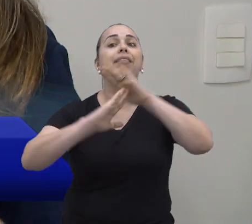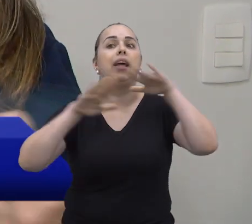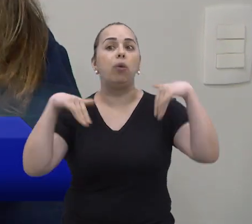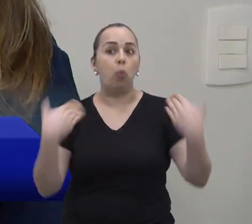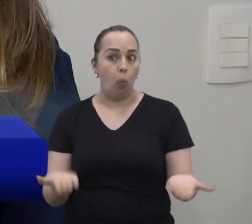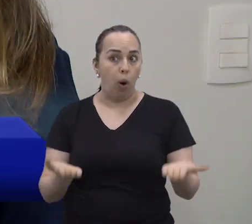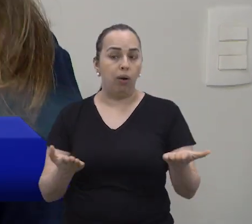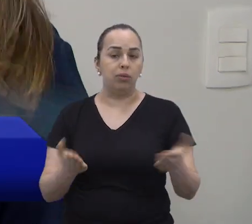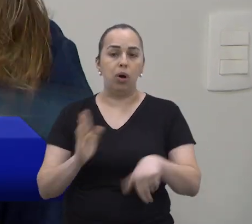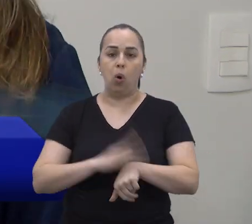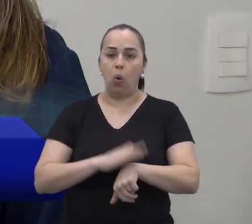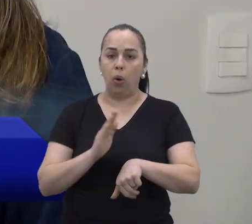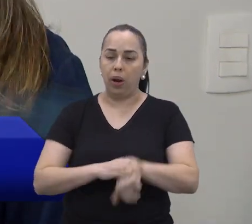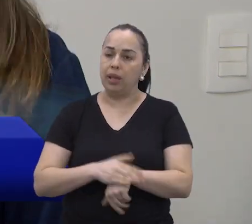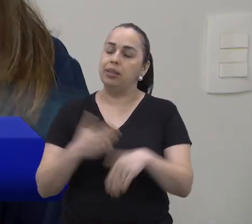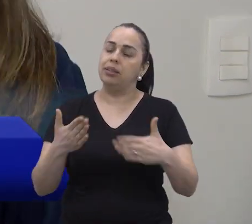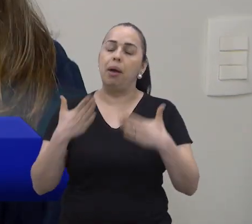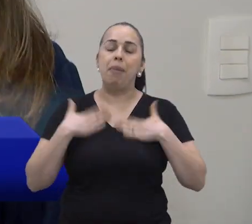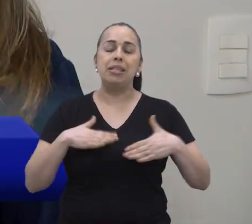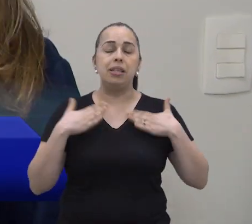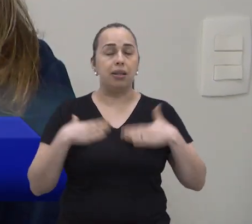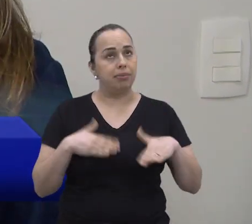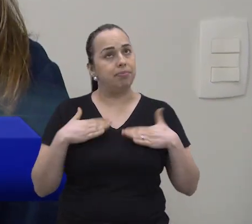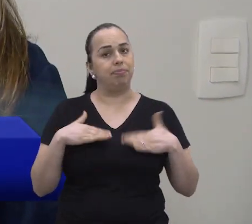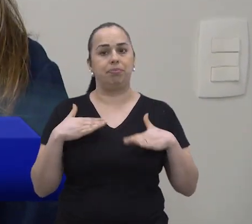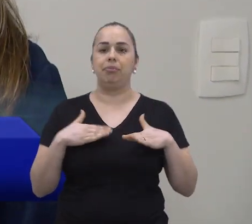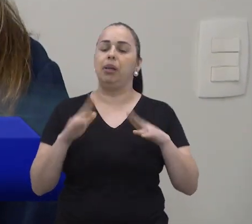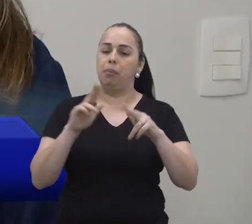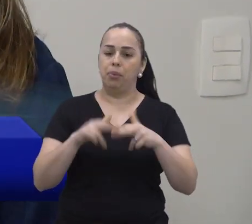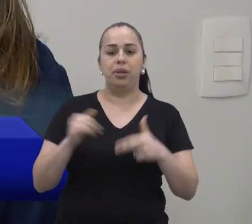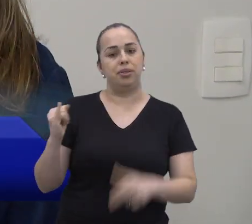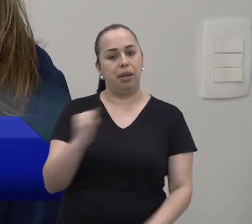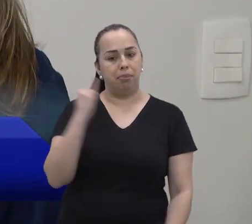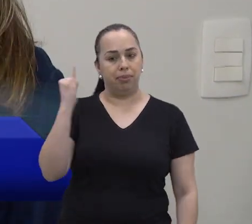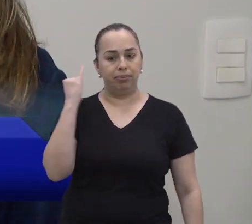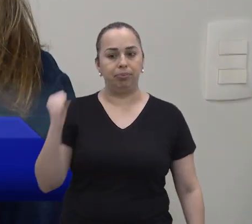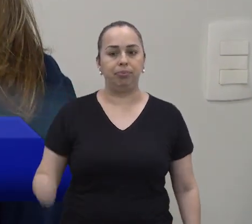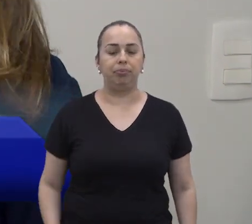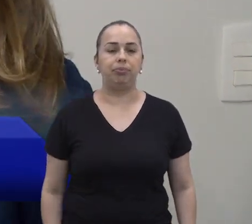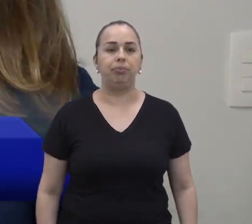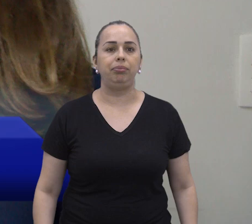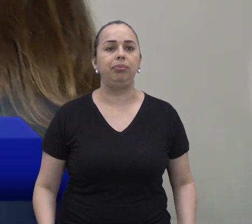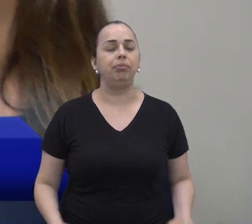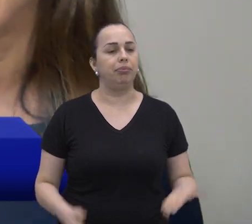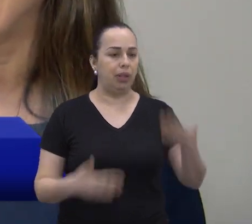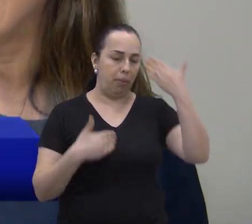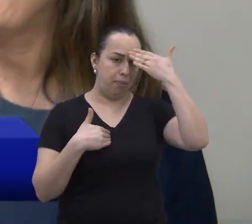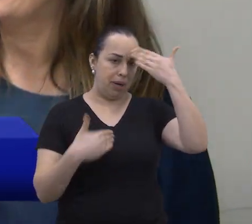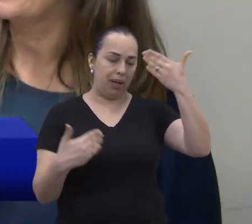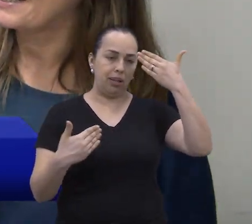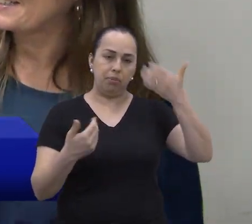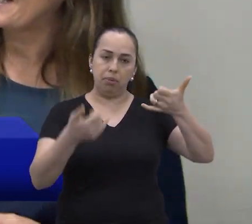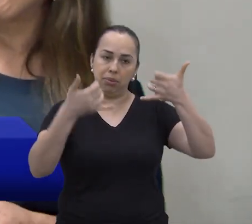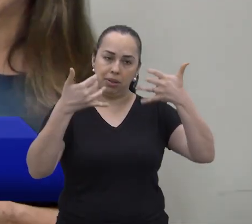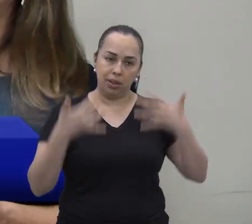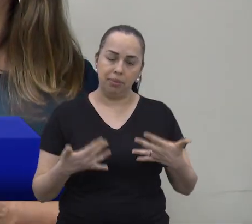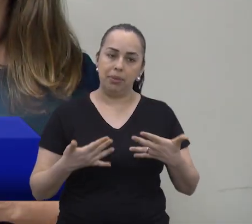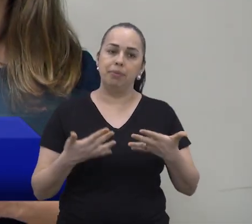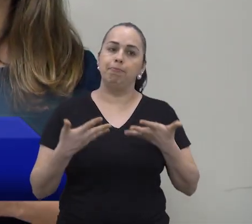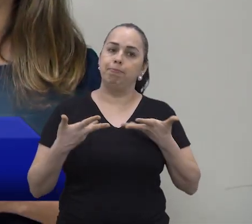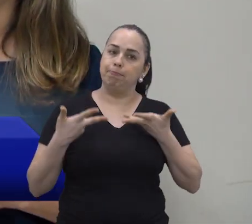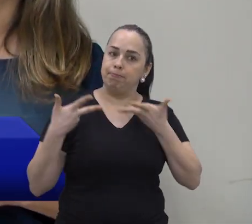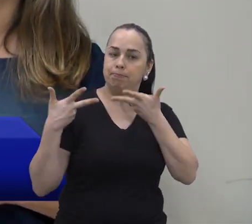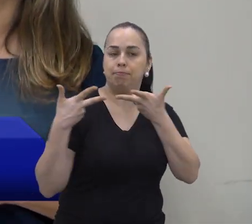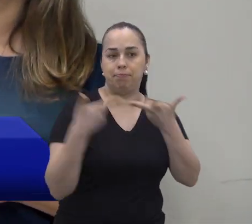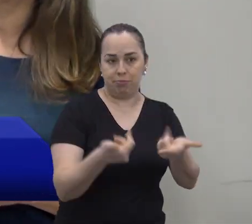acordado, fica mais tranquilo. Então, acho que isso é muito importante. Ana Flávia, muito obrigada, viu, por receber